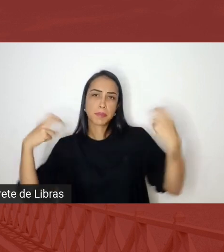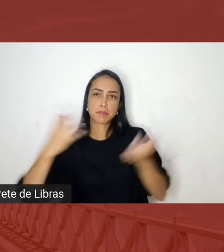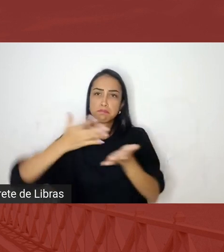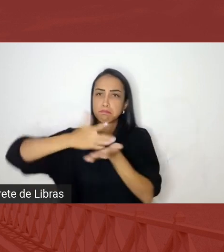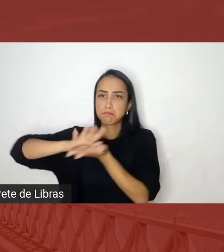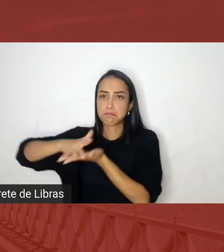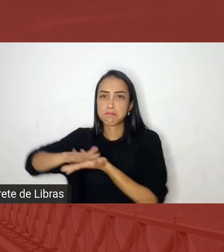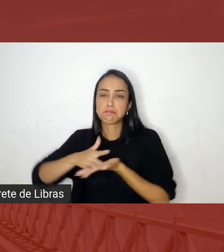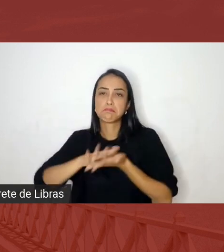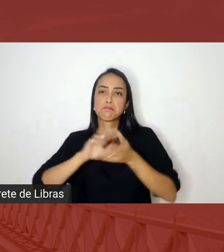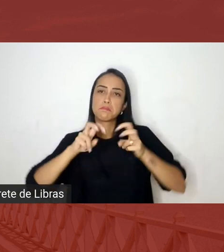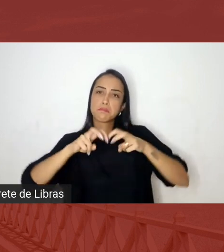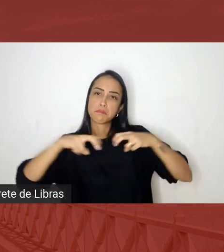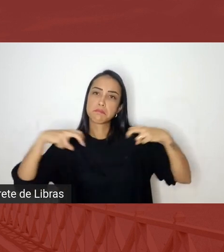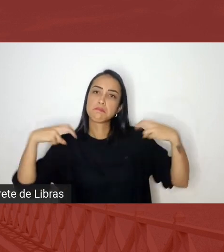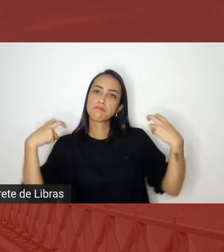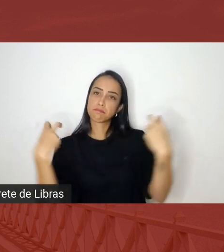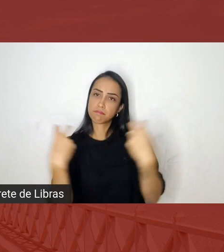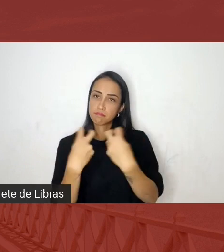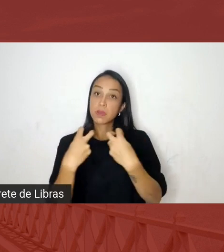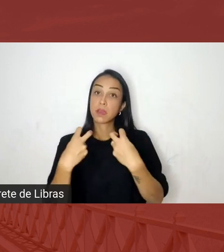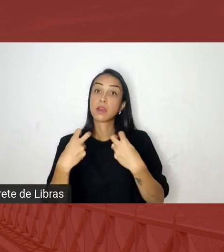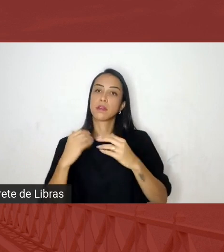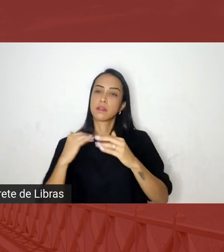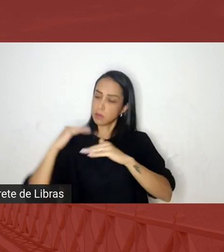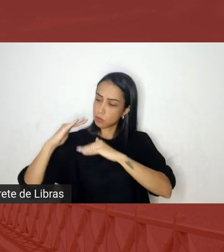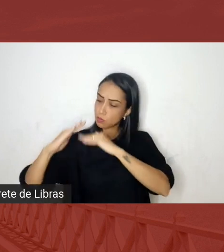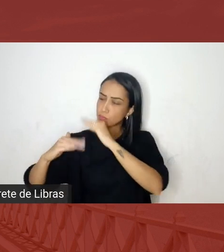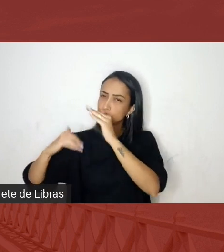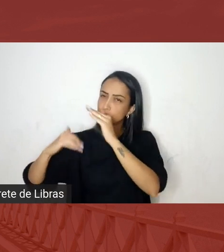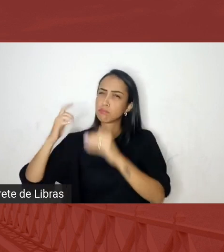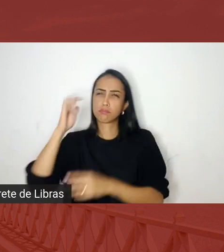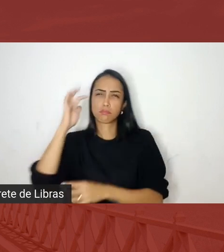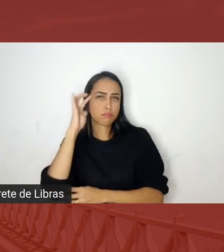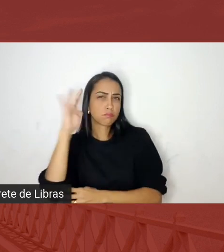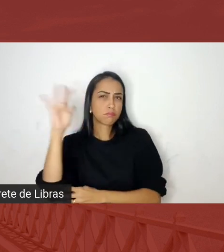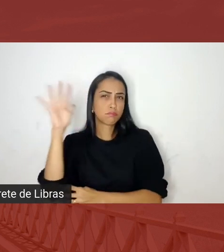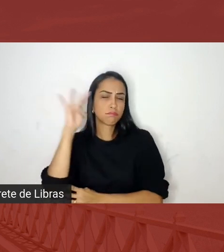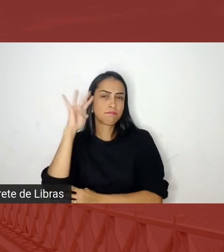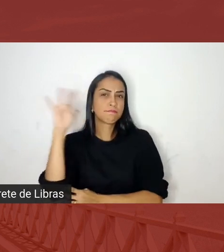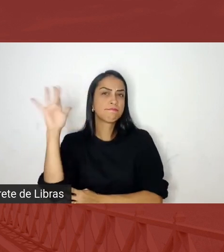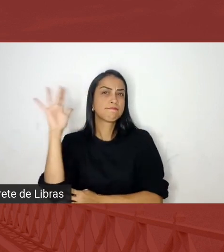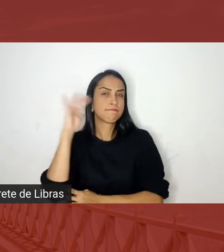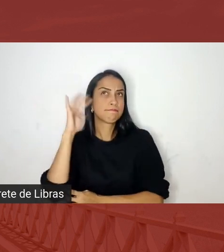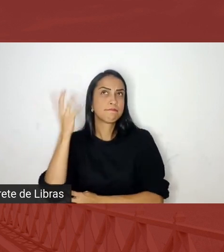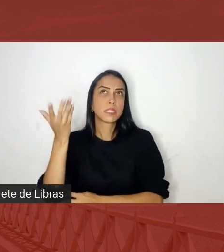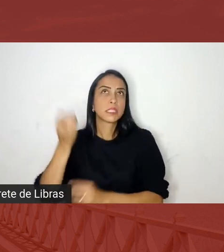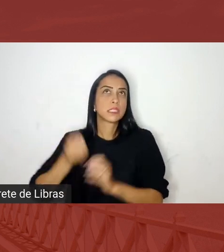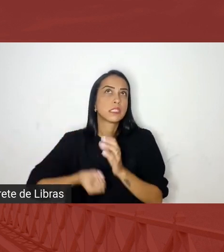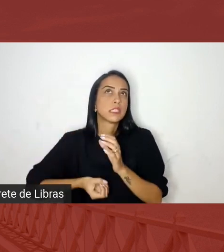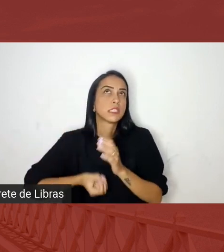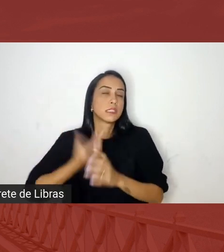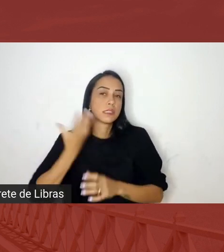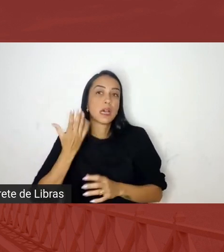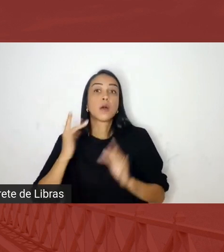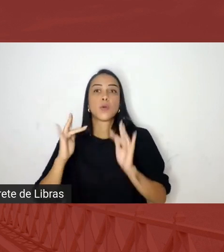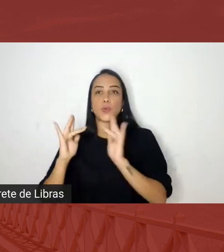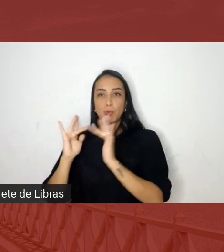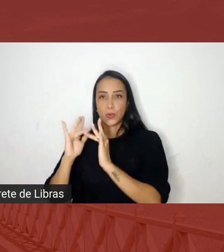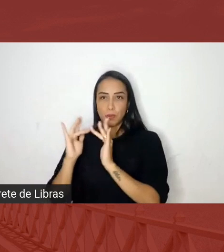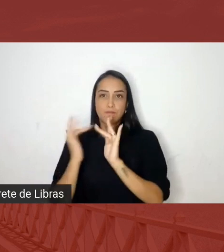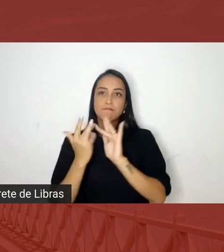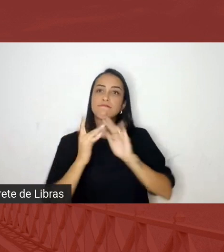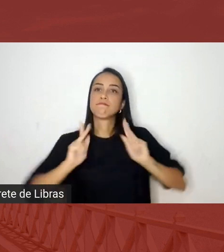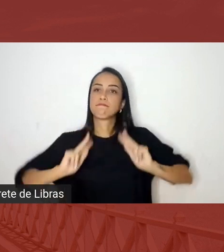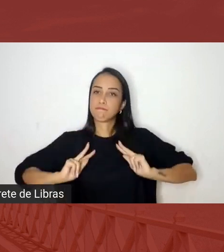de roda e construir uma reflexão que nasce do contato humano